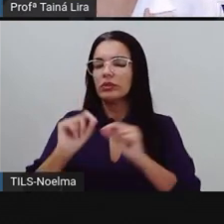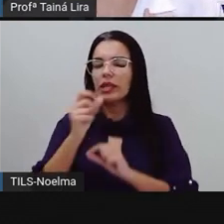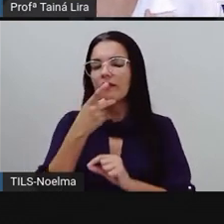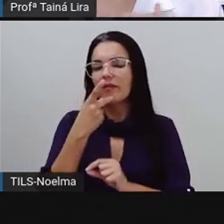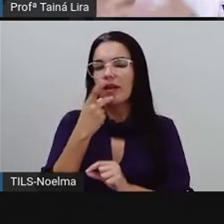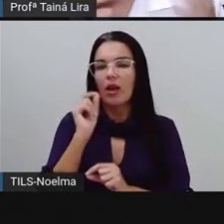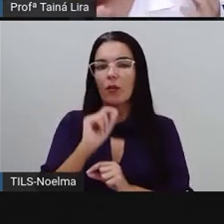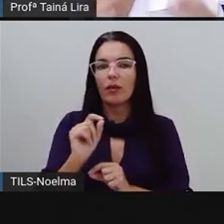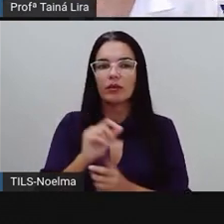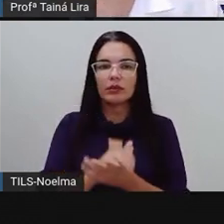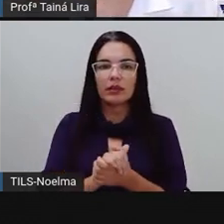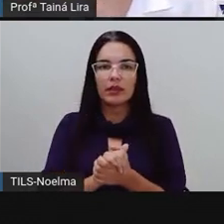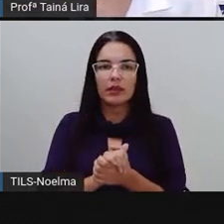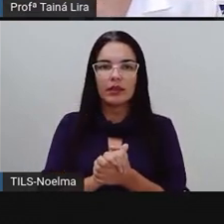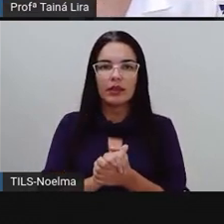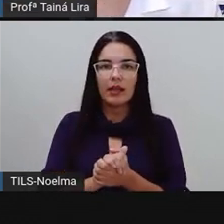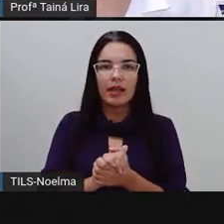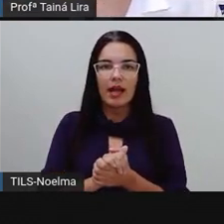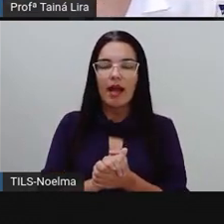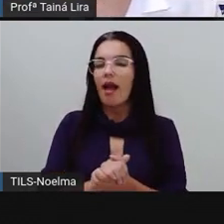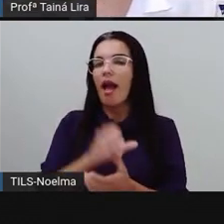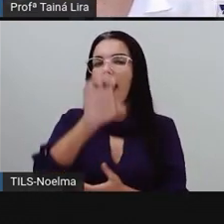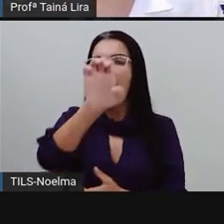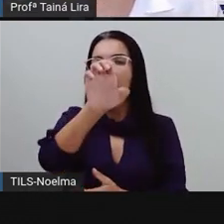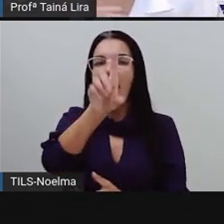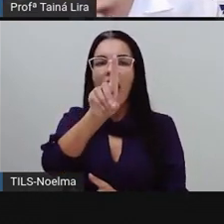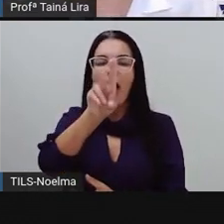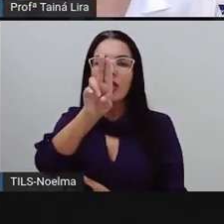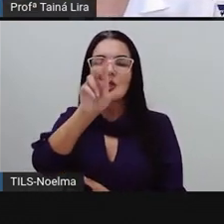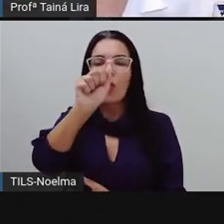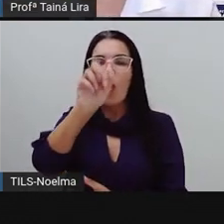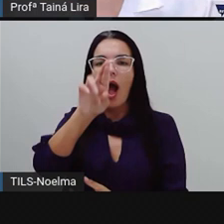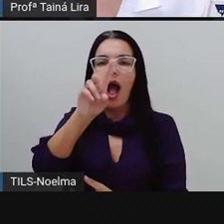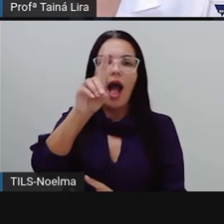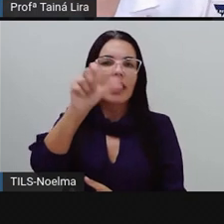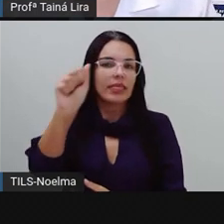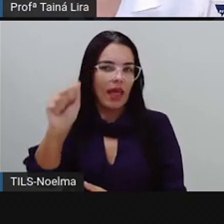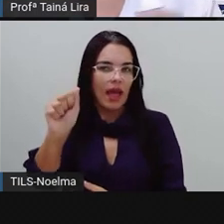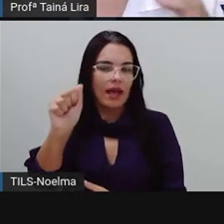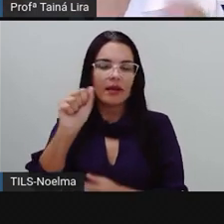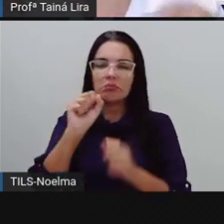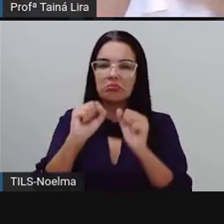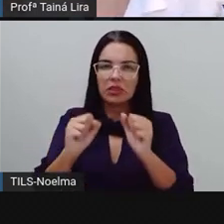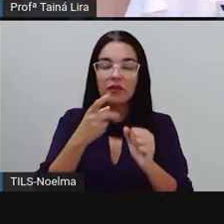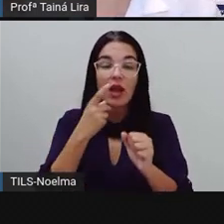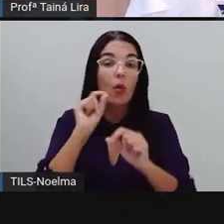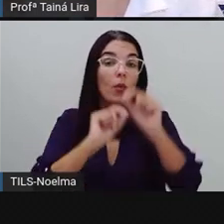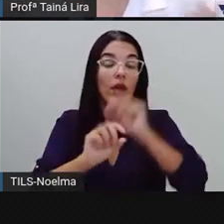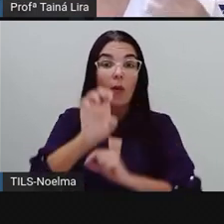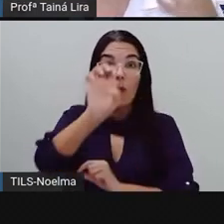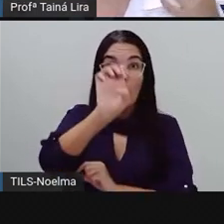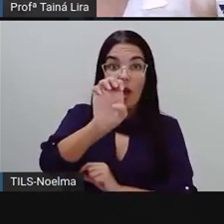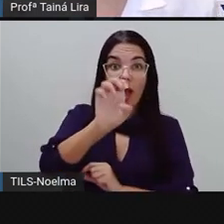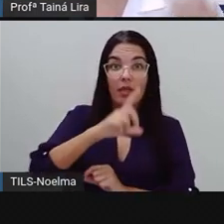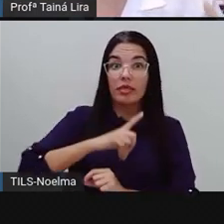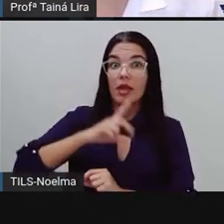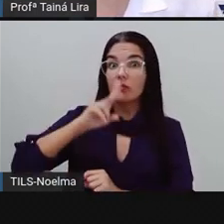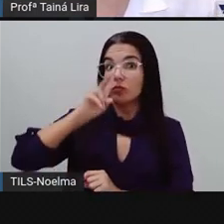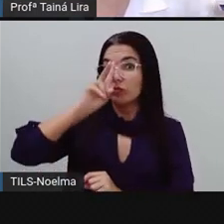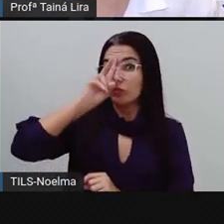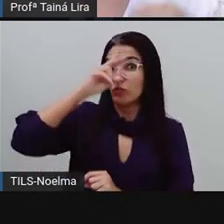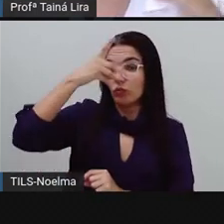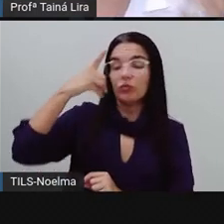falo aí um nome, ó, Eduarda ou Eduardo. Então, esse E, ó, tem um som